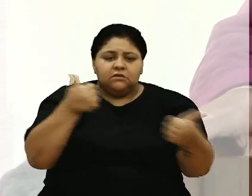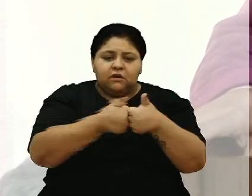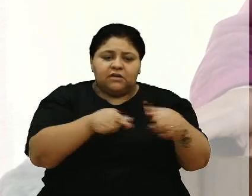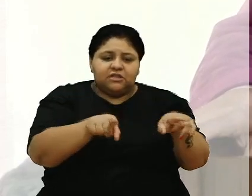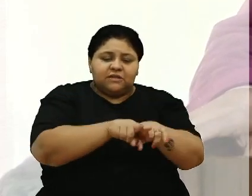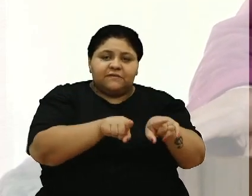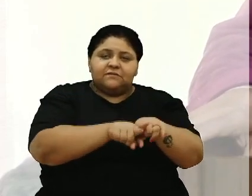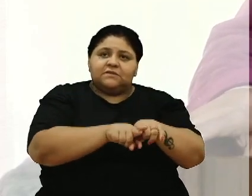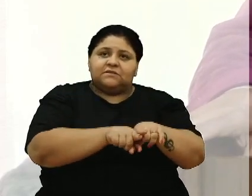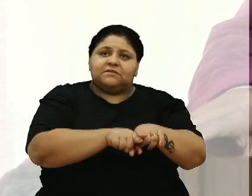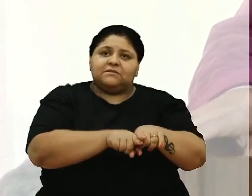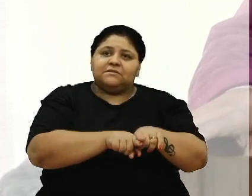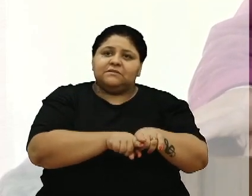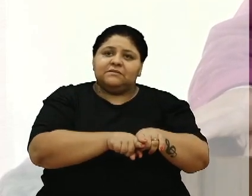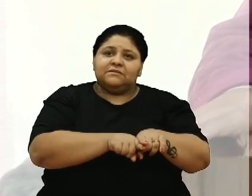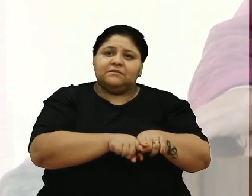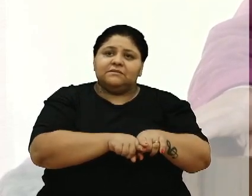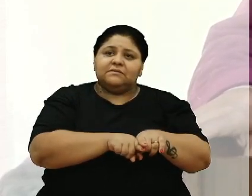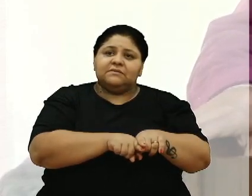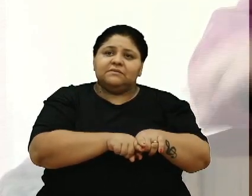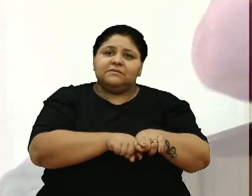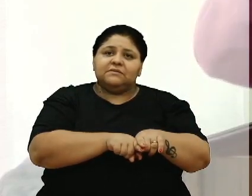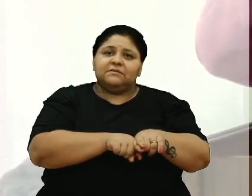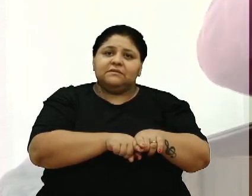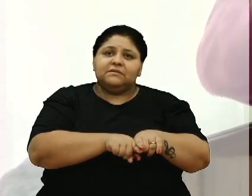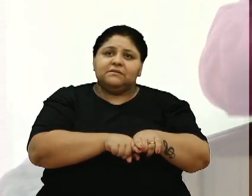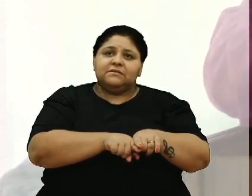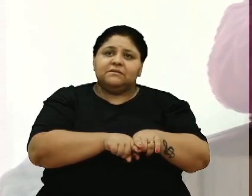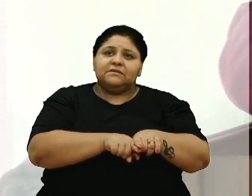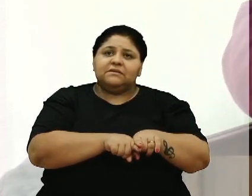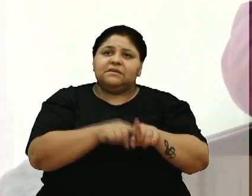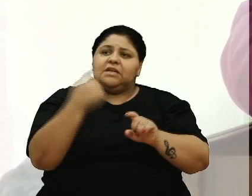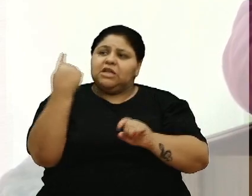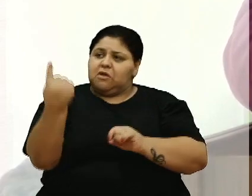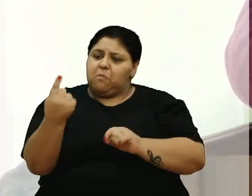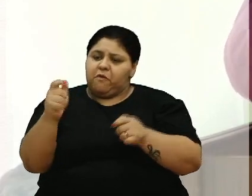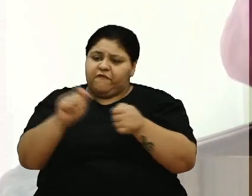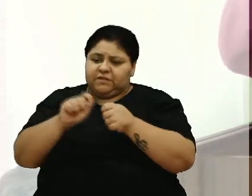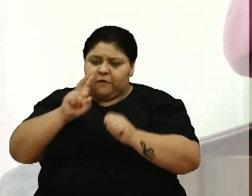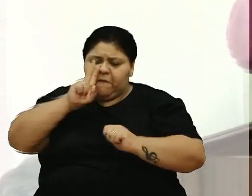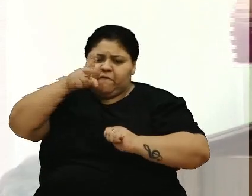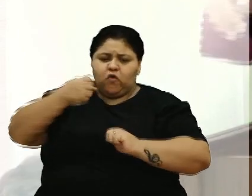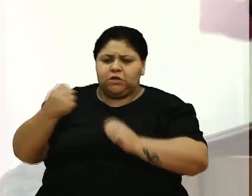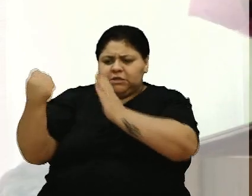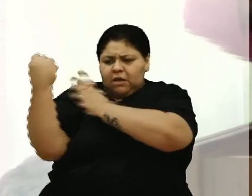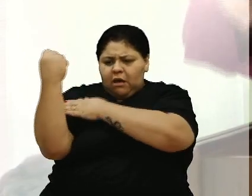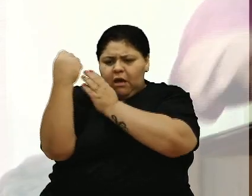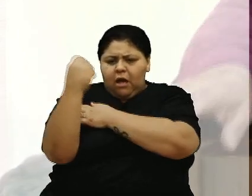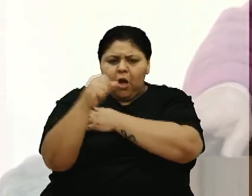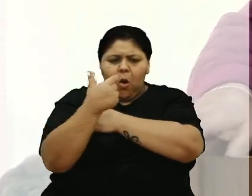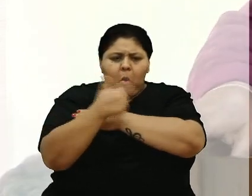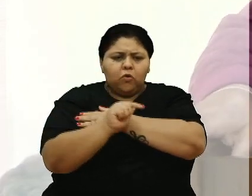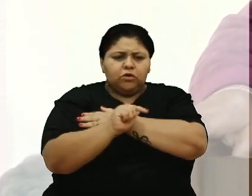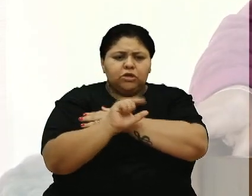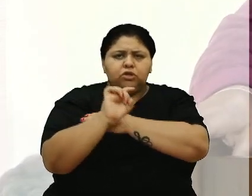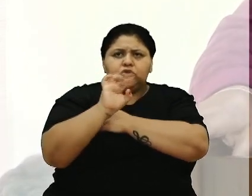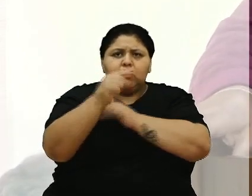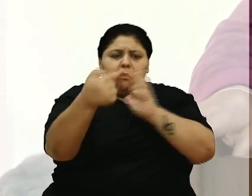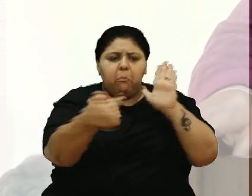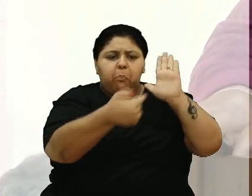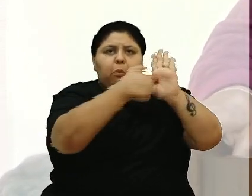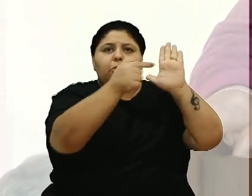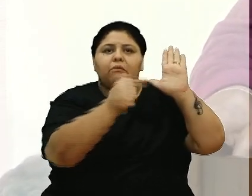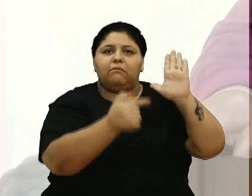lá ajudar dizer orientar dizer o que tem que fazer porque tem uma que tem que fazer força assim o outro a comporta é só acionar com o dedo no